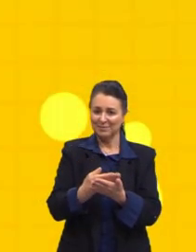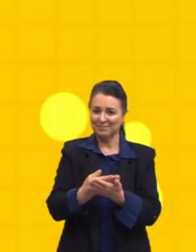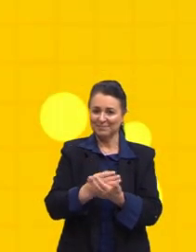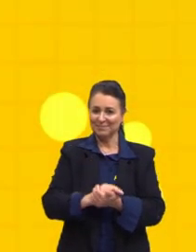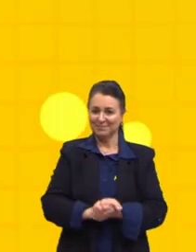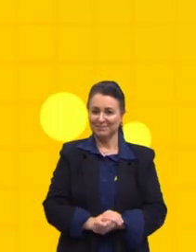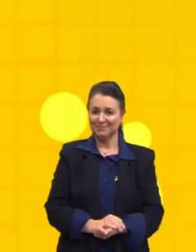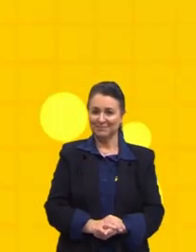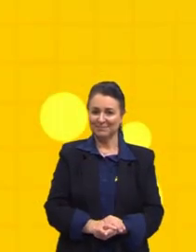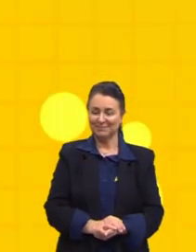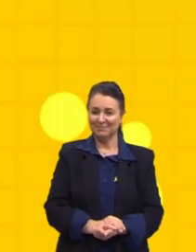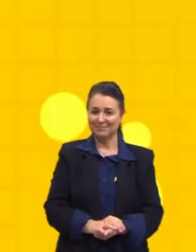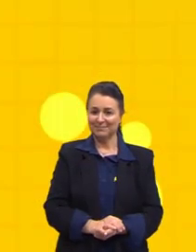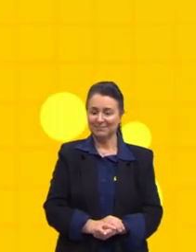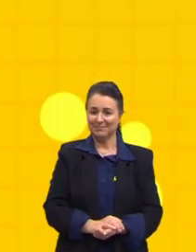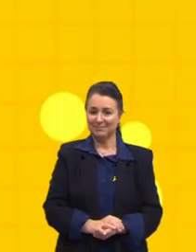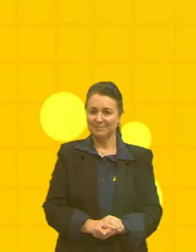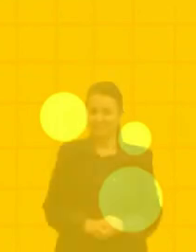Música Música